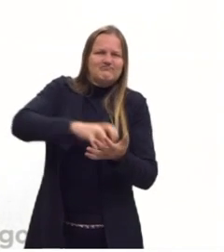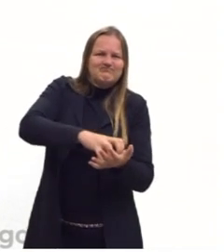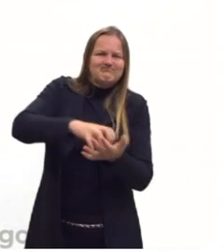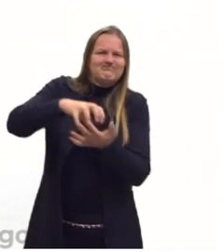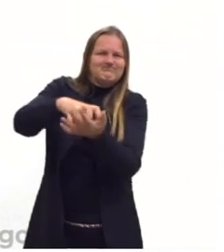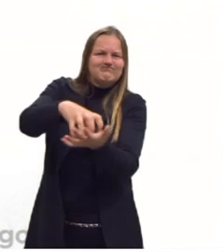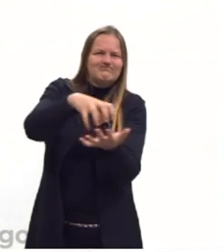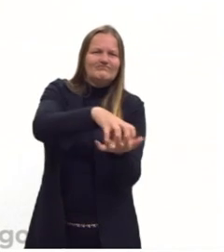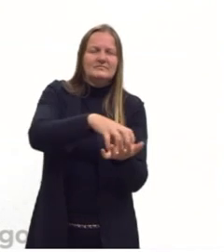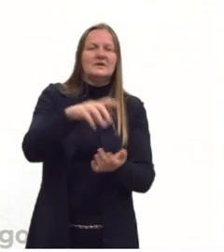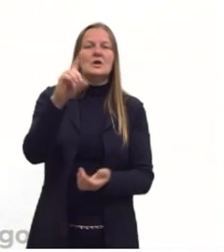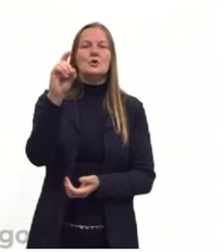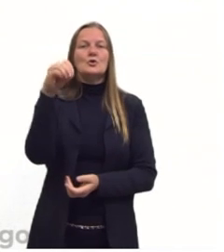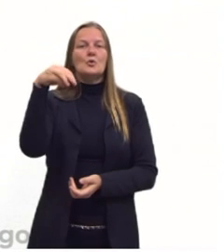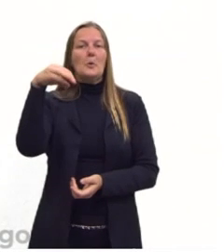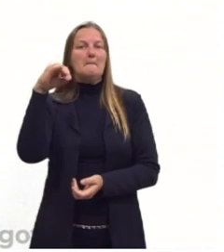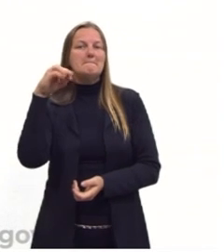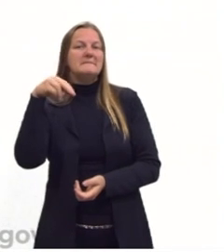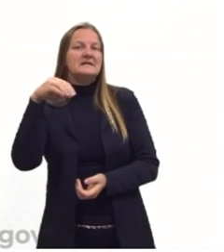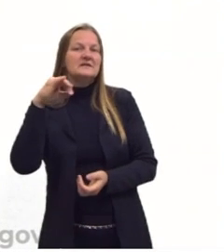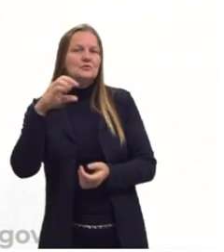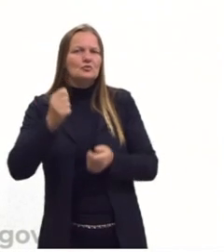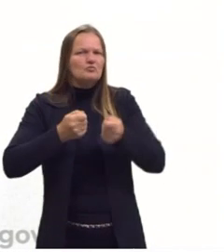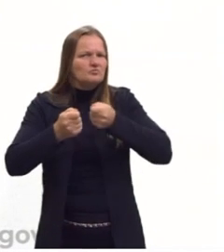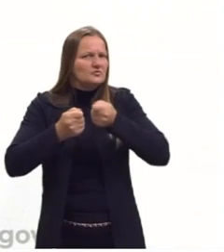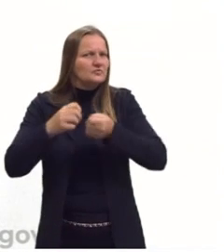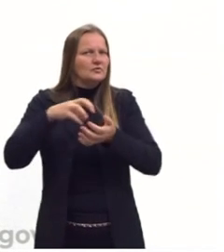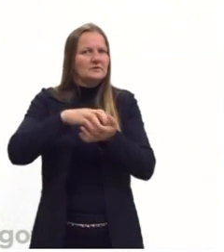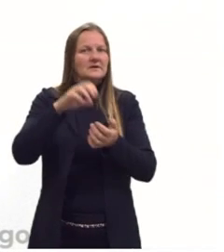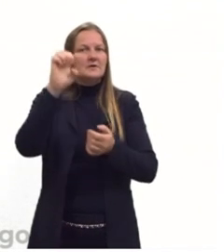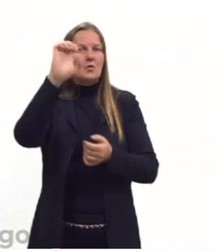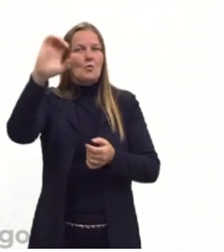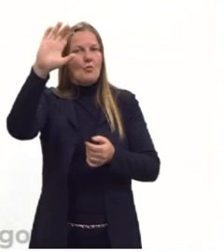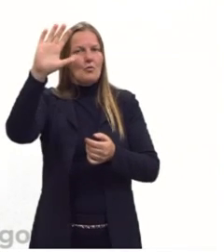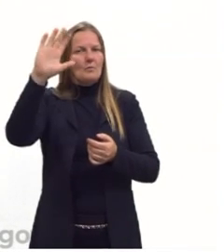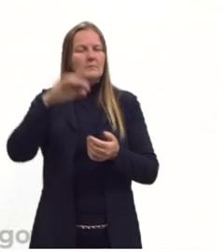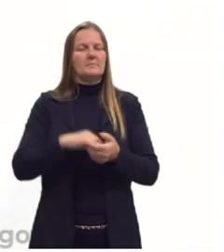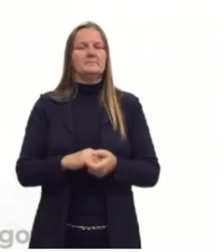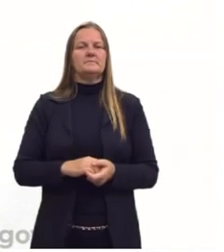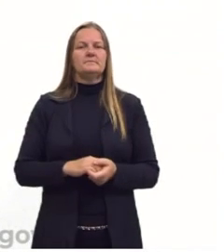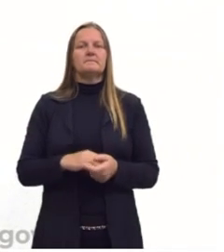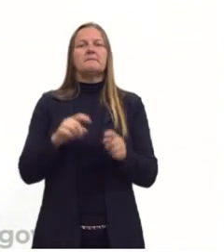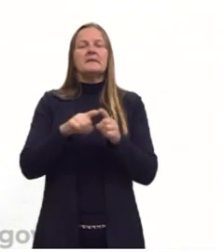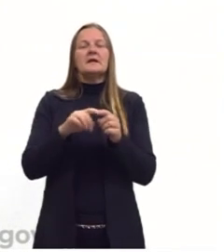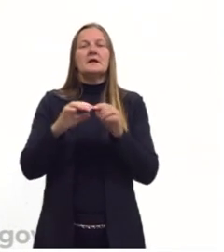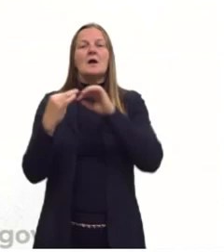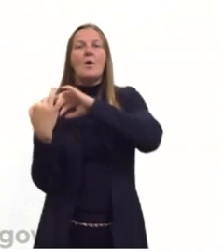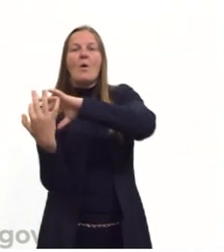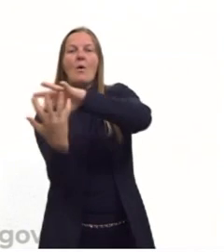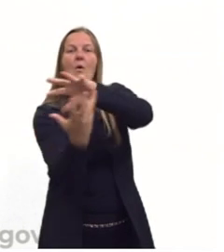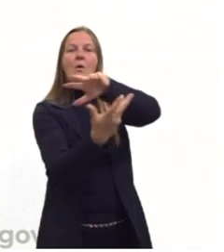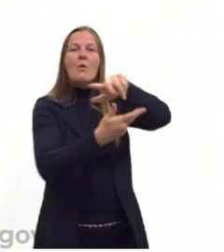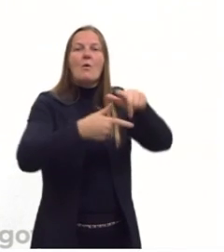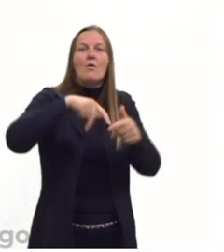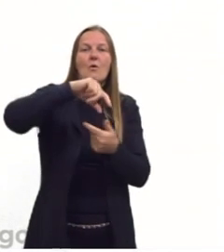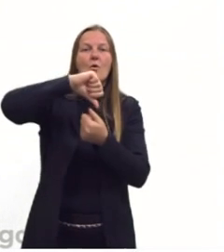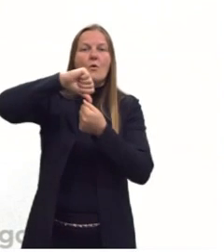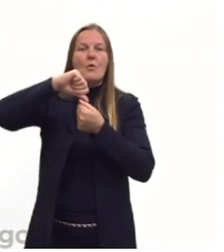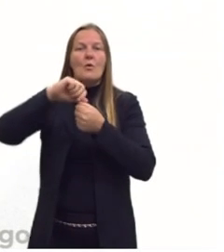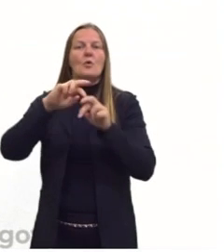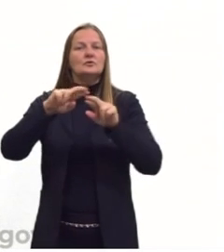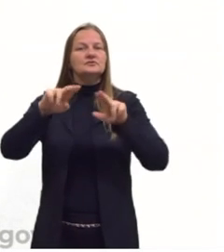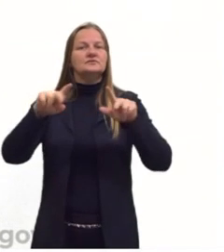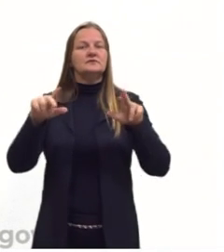elas são tomadas como o início da globalização. O momento, então, em que diferentes partes do mundo passam a estar